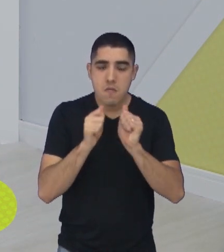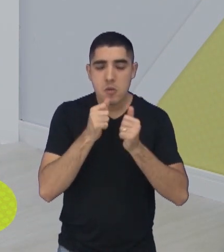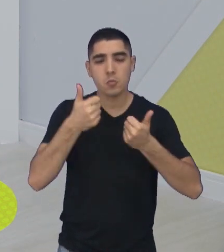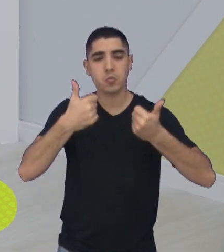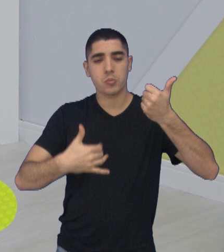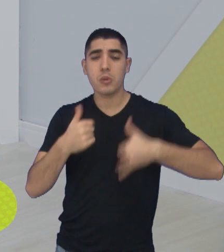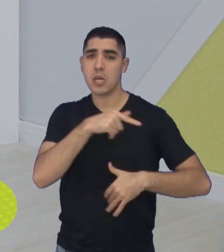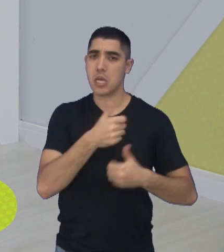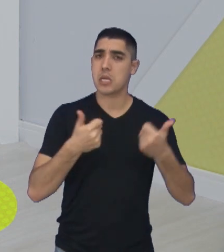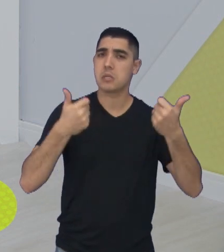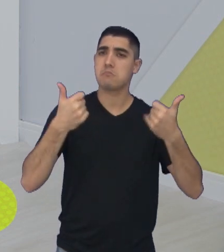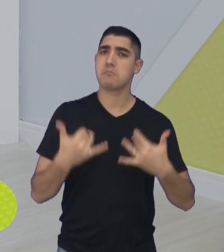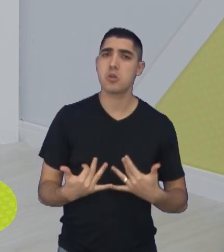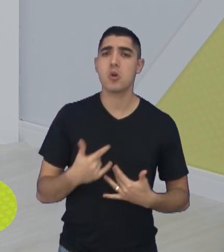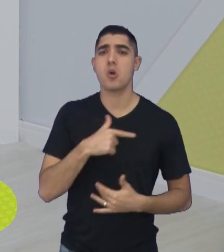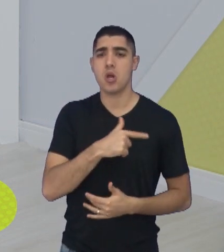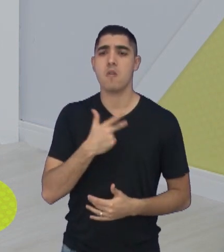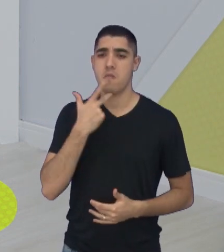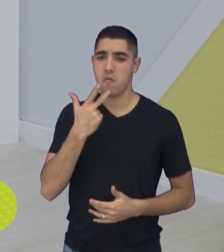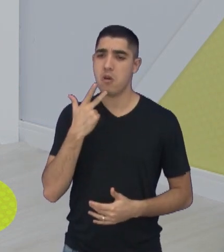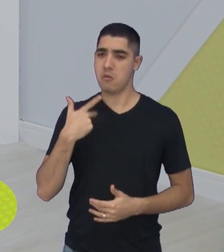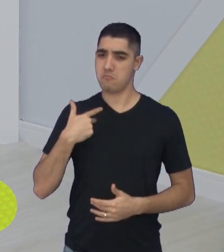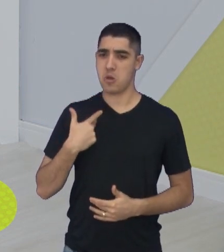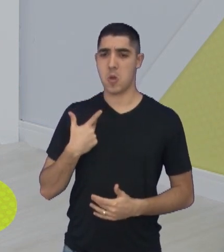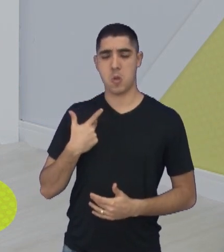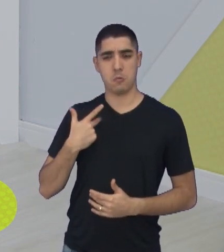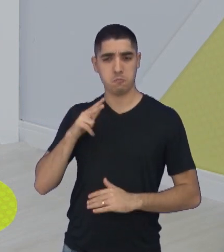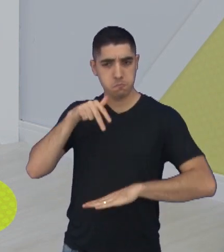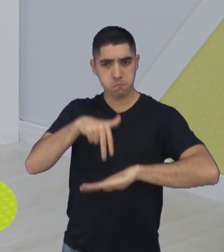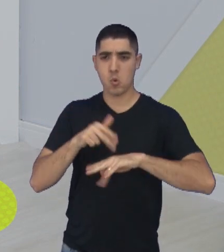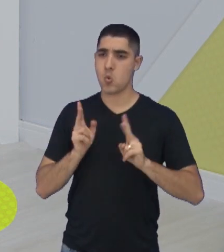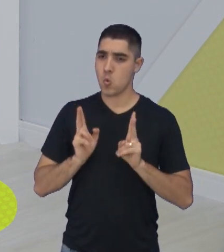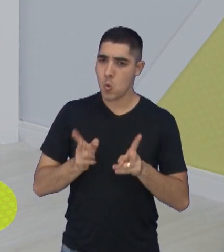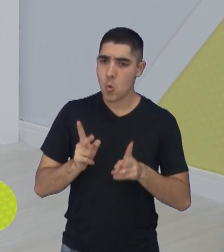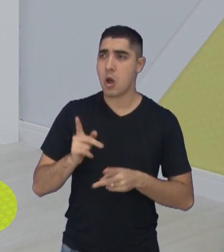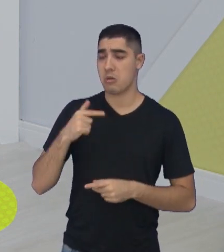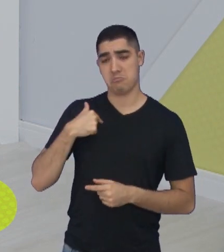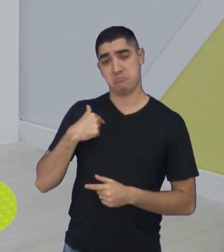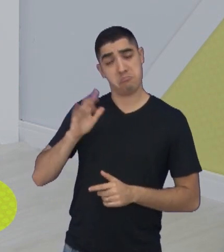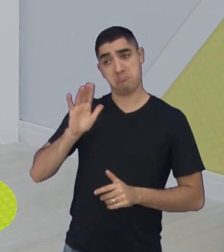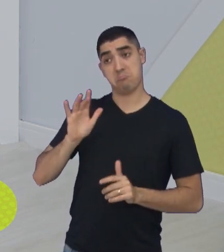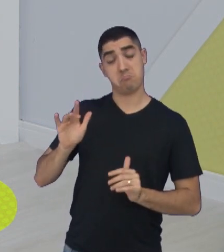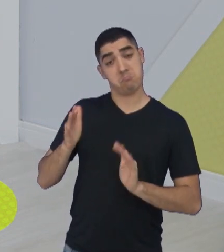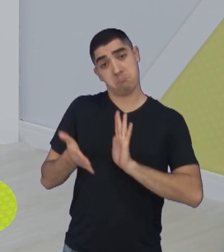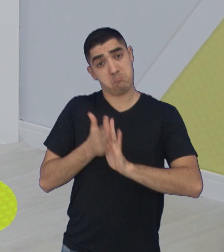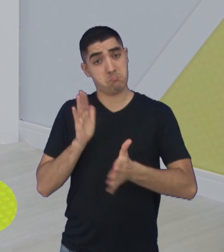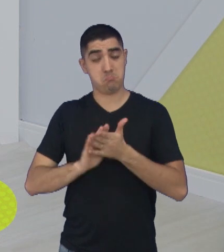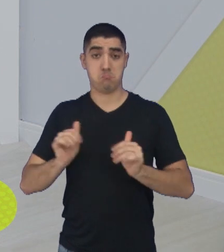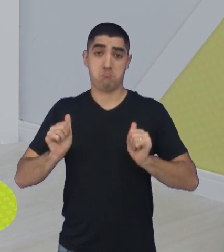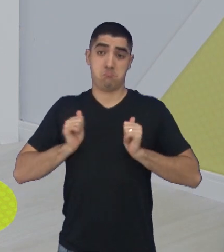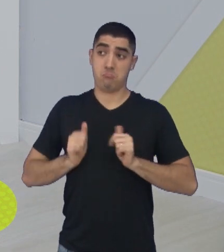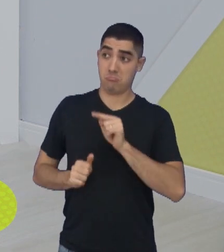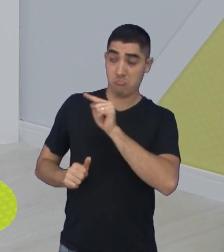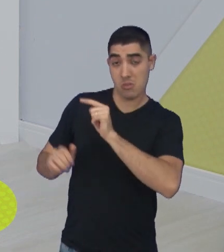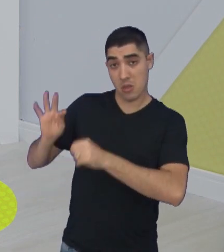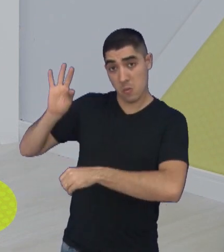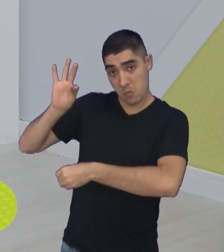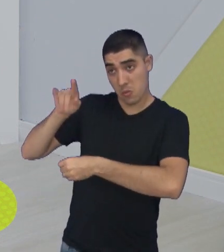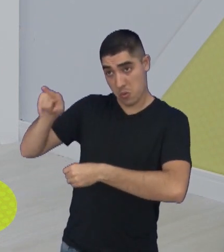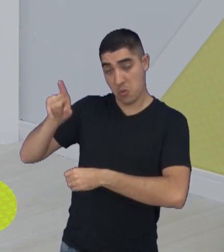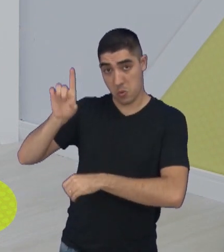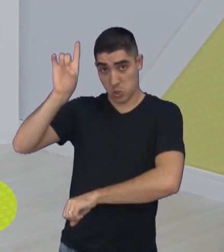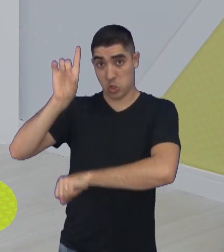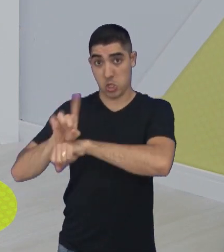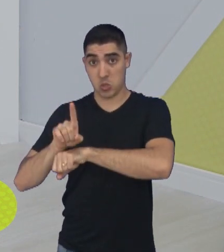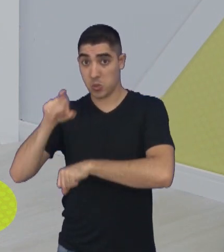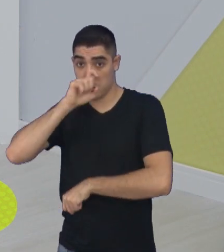Se havia clima dele permanecer. Ele falou que não dependia dele, que dependia da diretoria a sua permanência, que por ele ia continuar o trabalho e tudo mais, mas